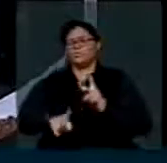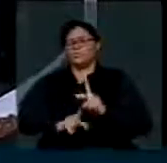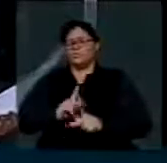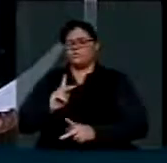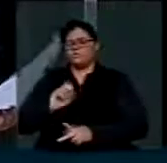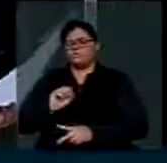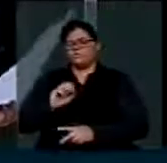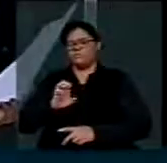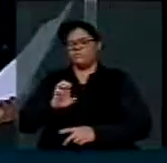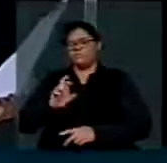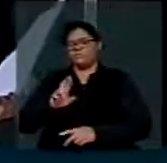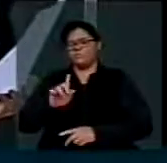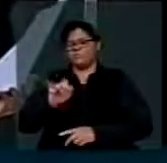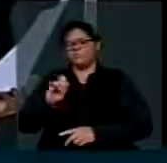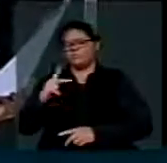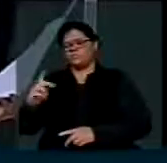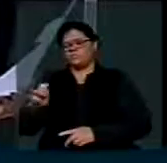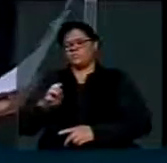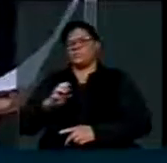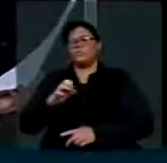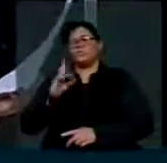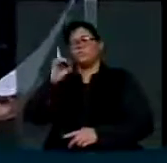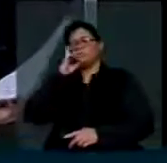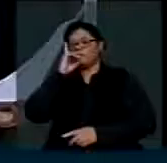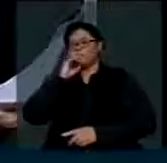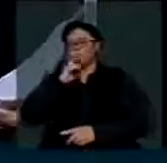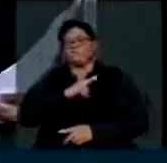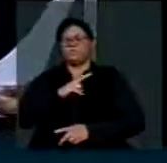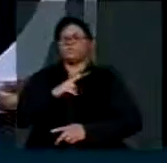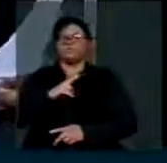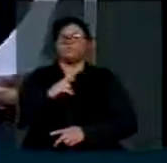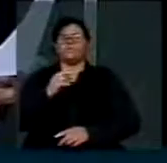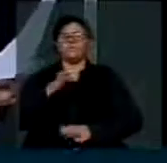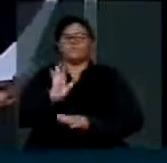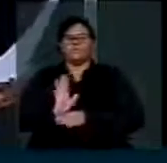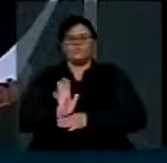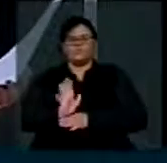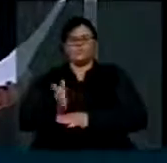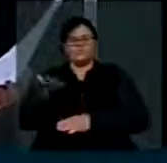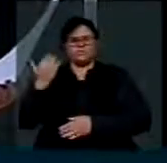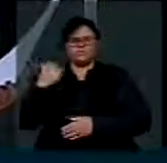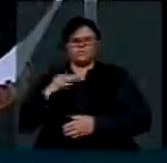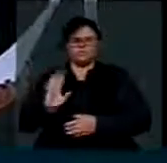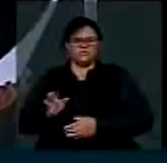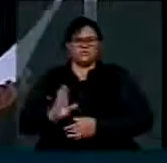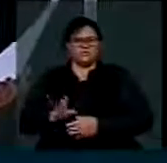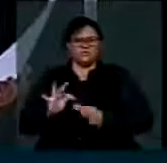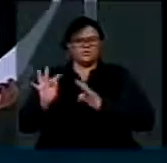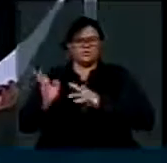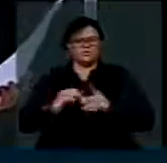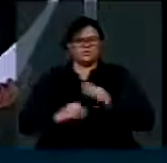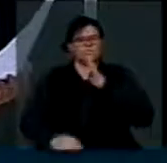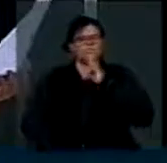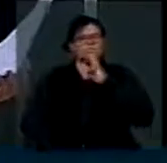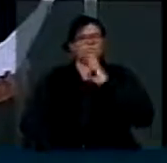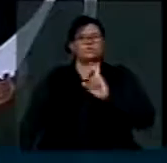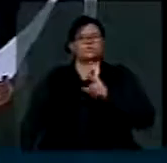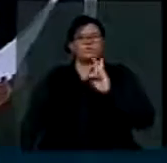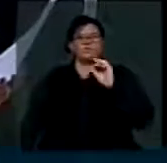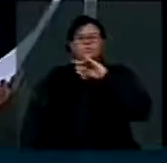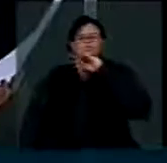assistiu durante o domingo, a madrugada de segunda-feira, a um filme antigo, cujo herredo todos conhecem sempre acaba mal,